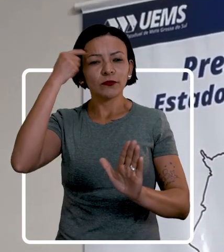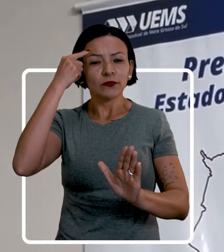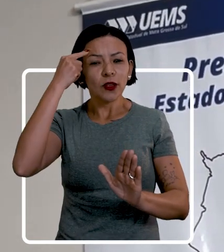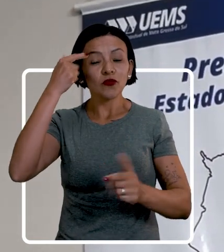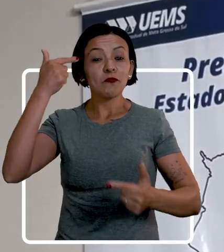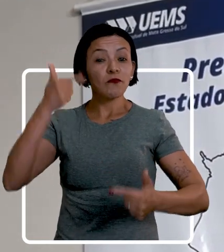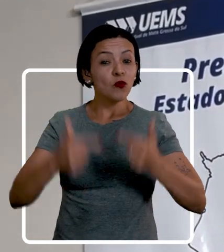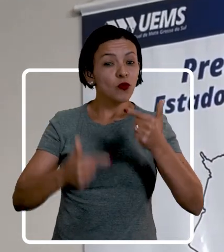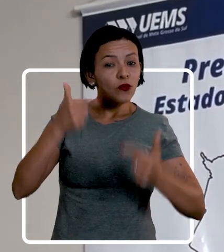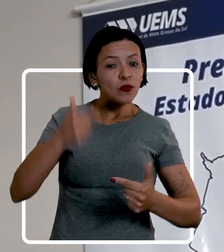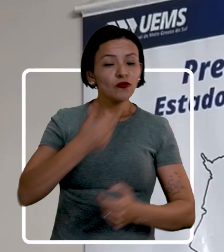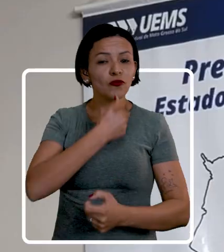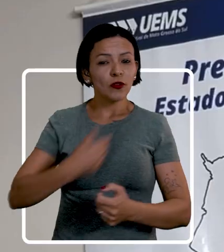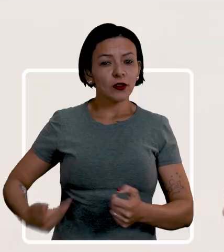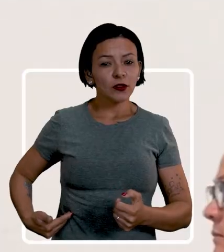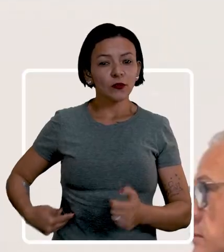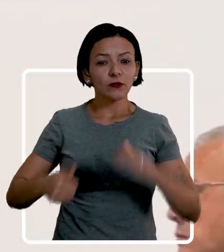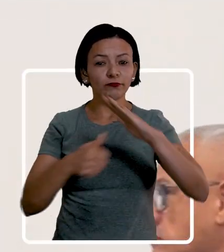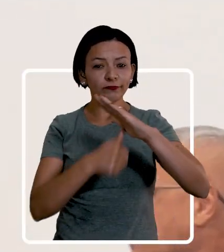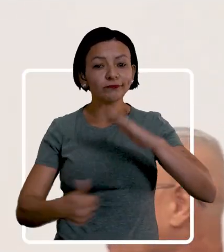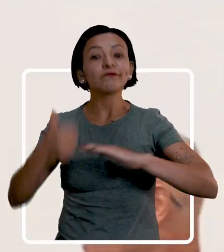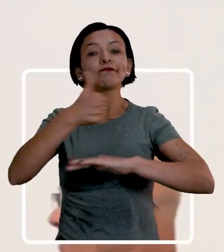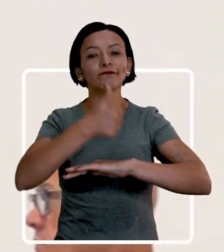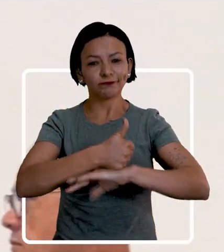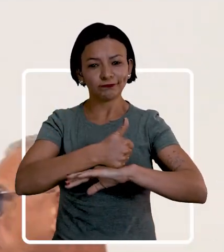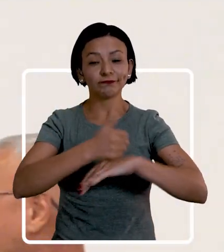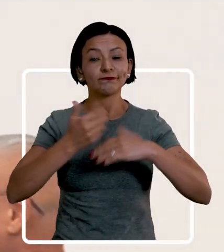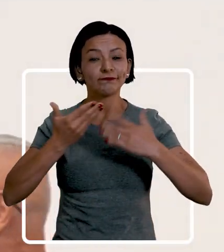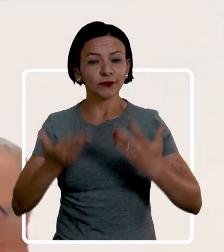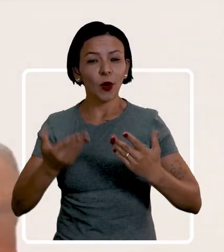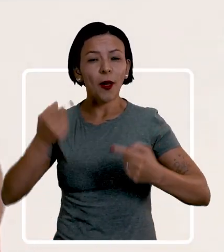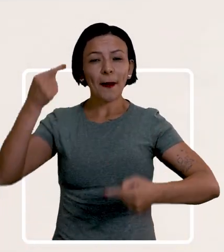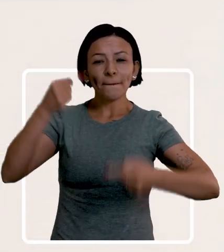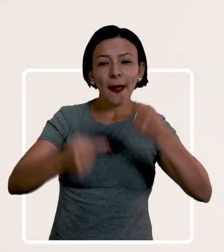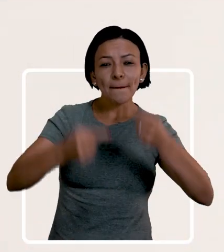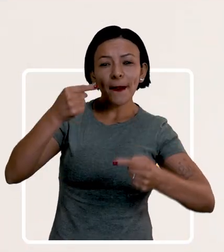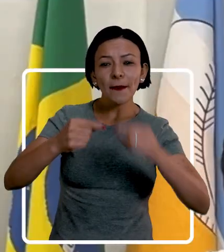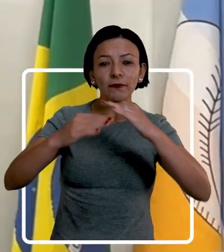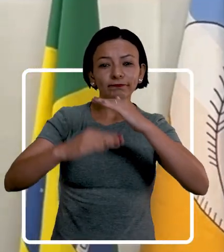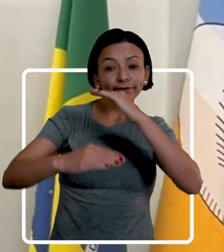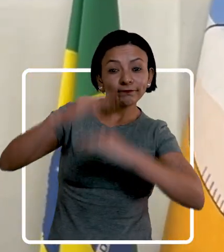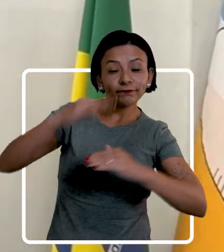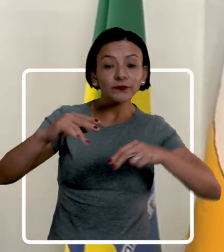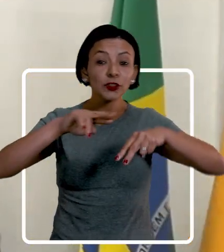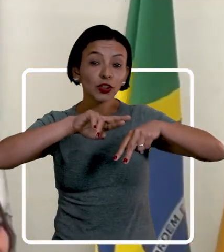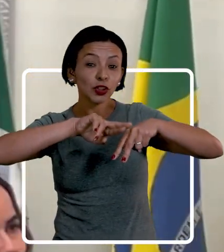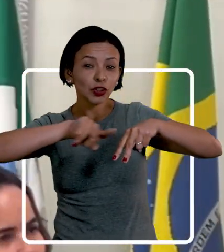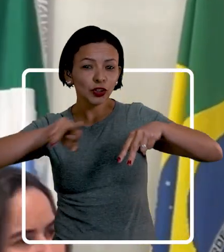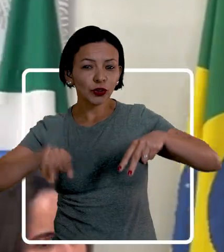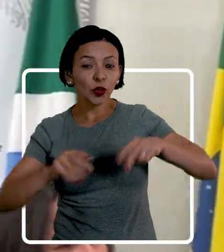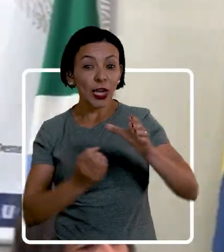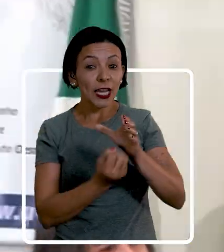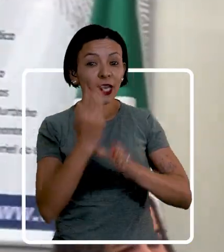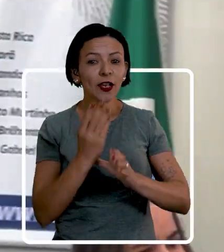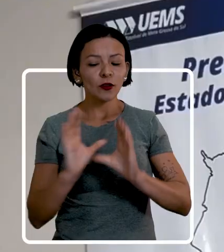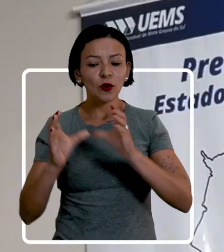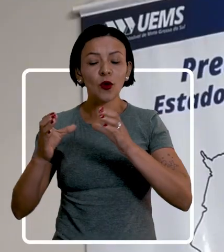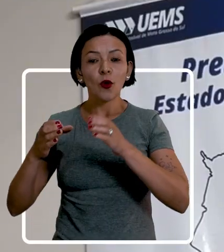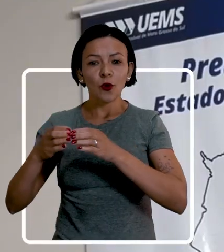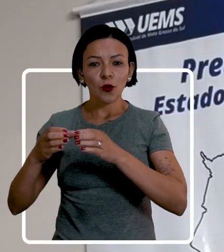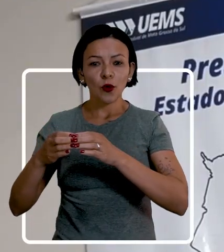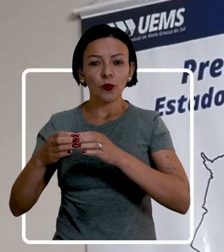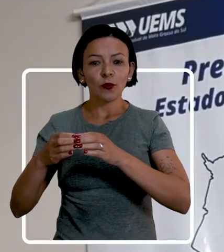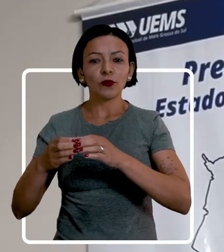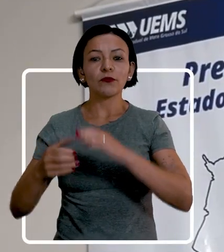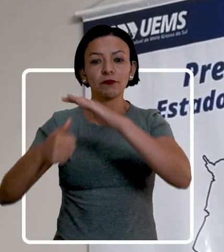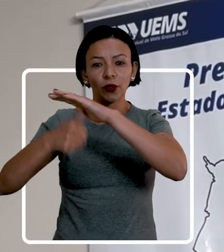o pensar de políticas públicas, das ações afirmativas, na discussão de equidade de gênero. Nós criamos a PROAF com